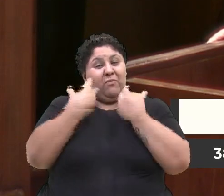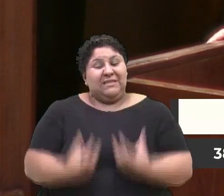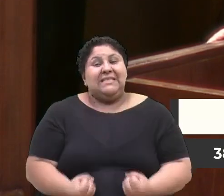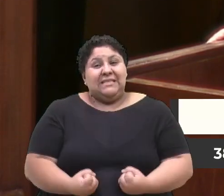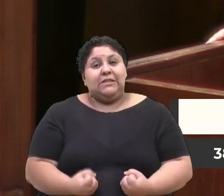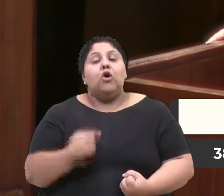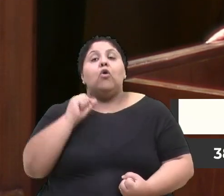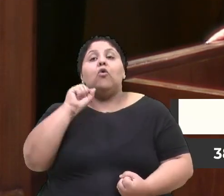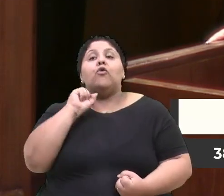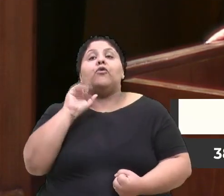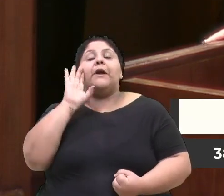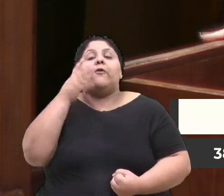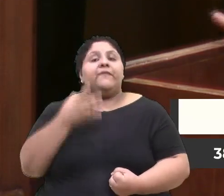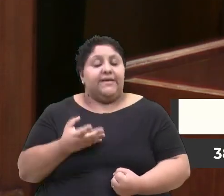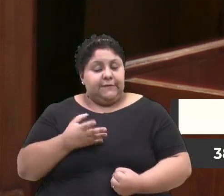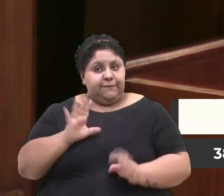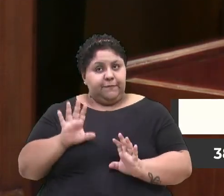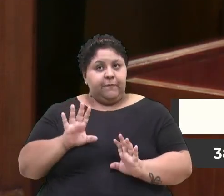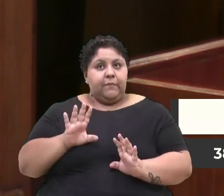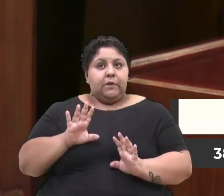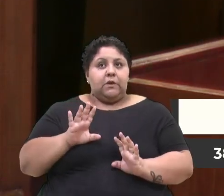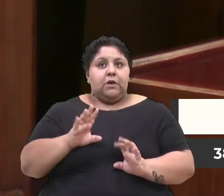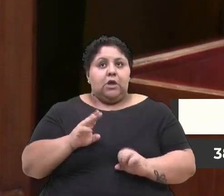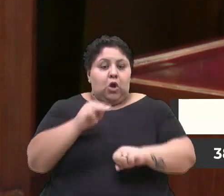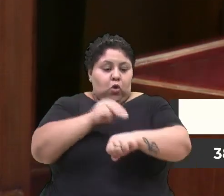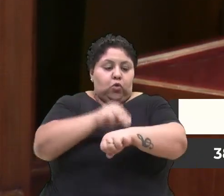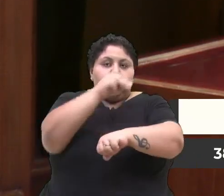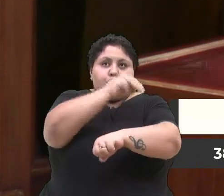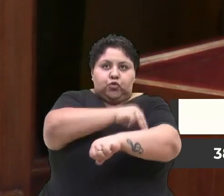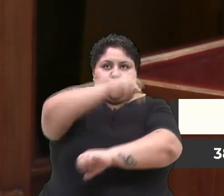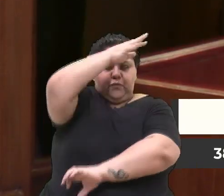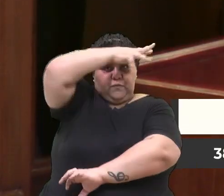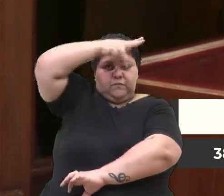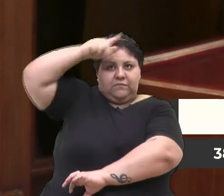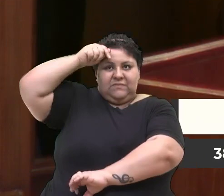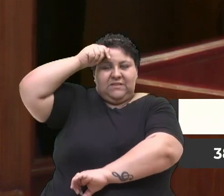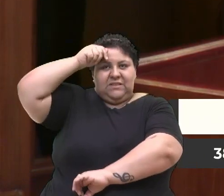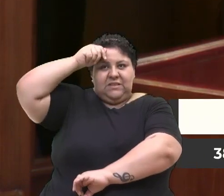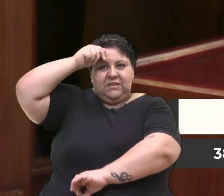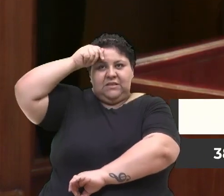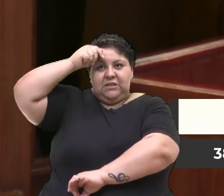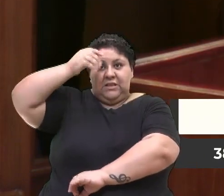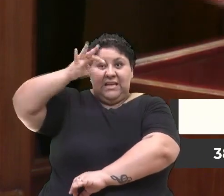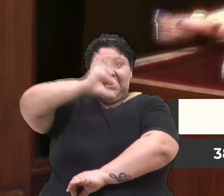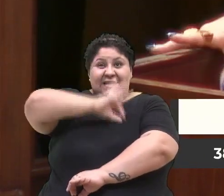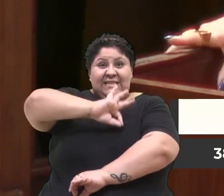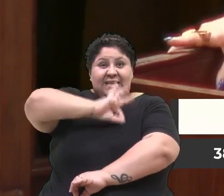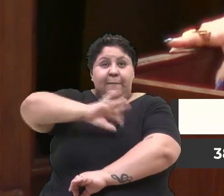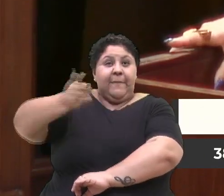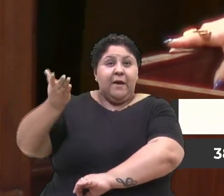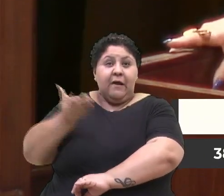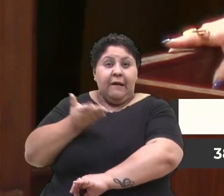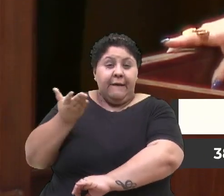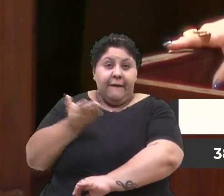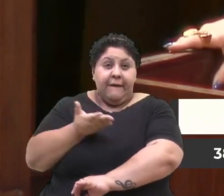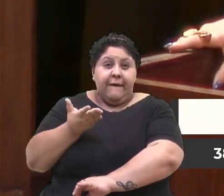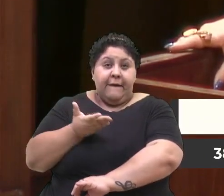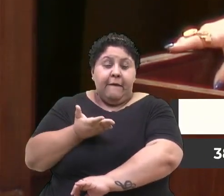situação? Os cuidadores municipais, eles recebem hoje uma